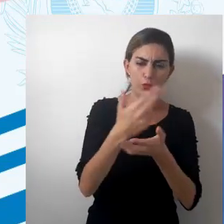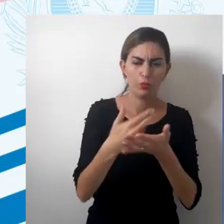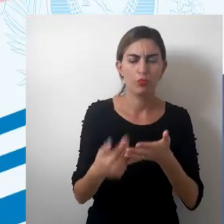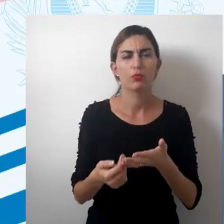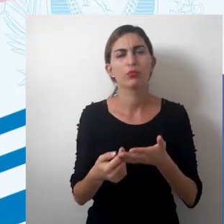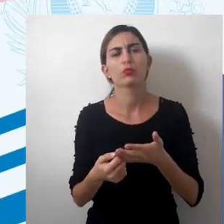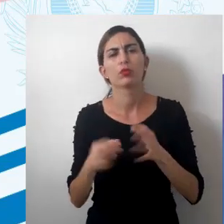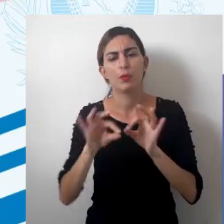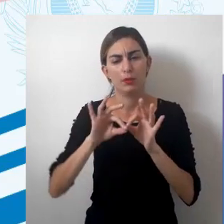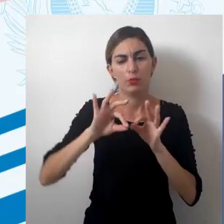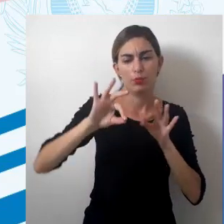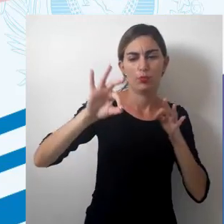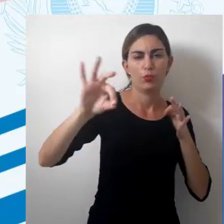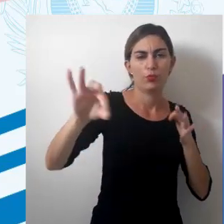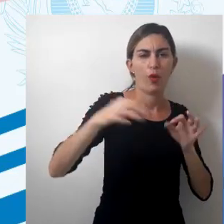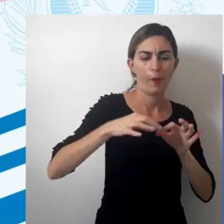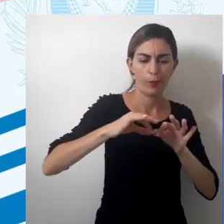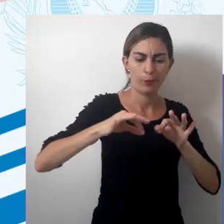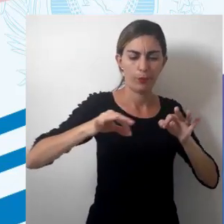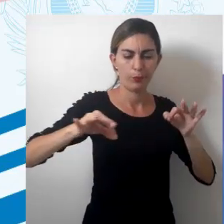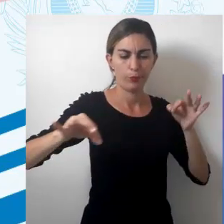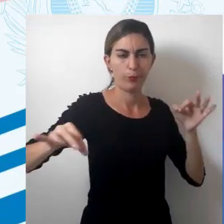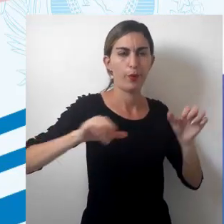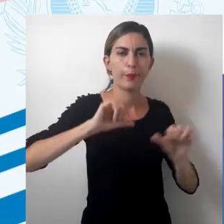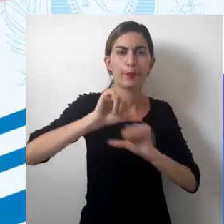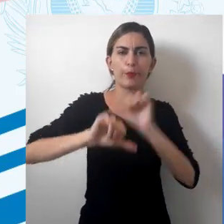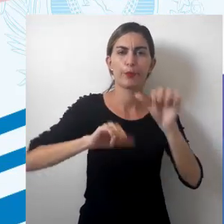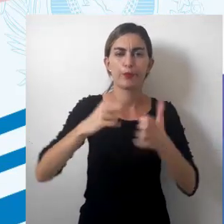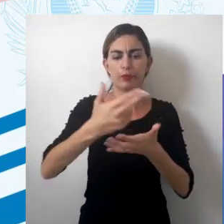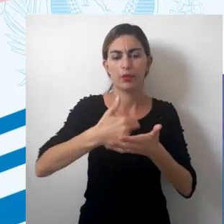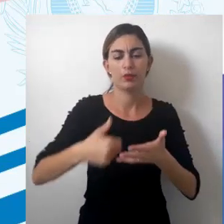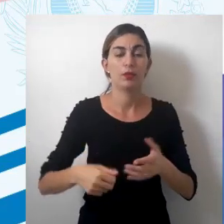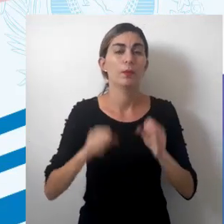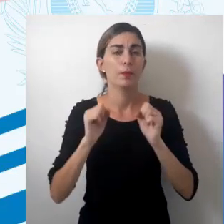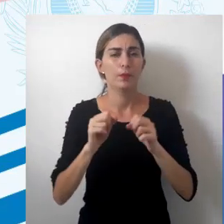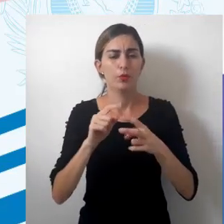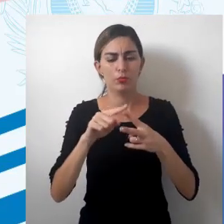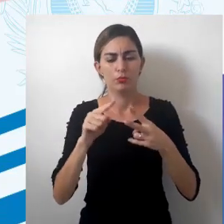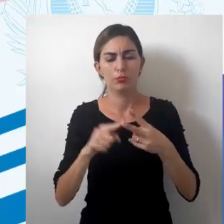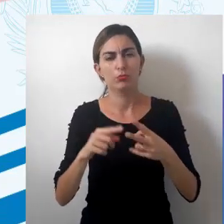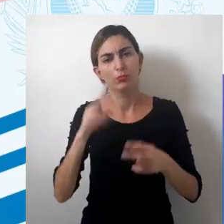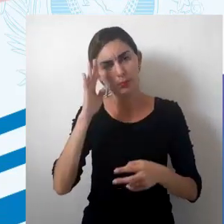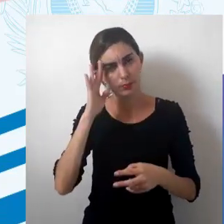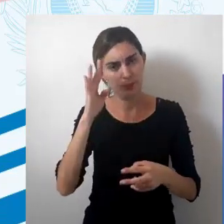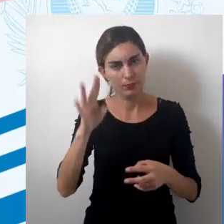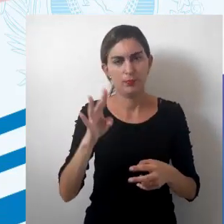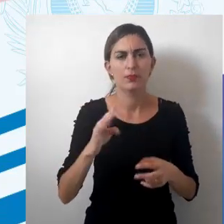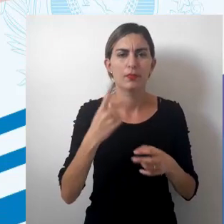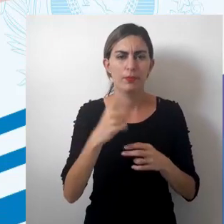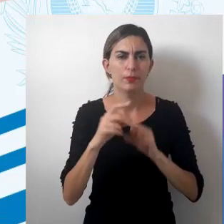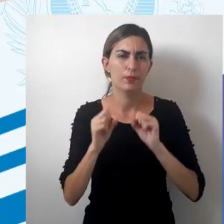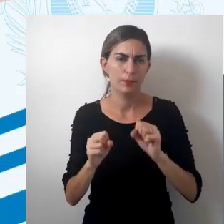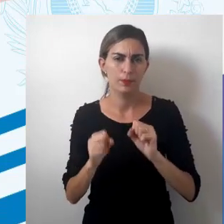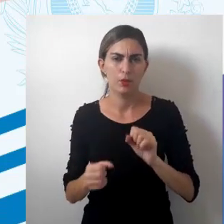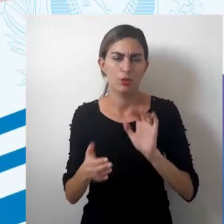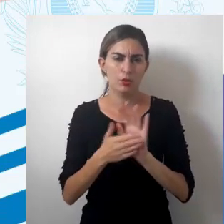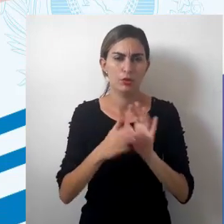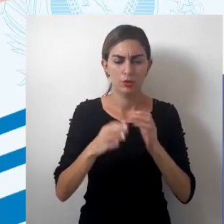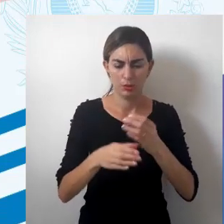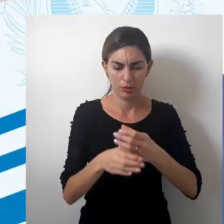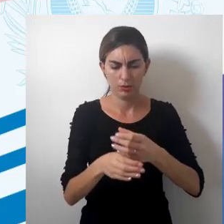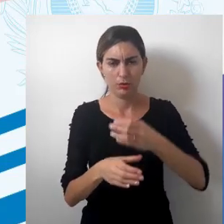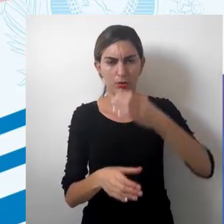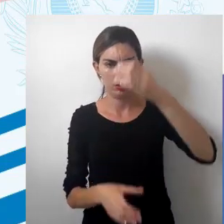medida que se distancia, vai sendo distorcida. E ela pode ser de duas formas principais, não é? Ela pode ser a projeção